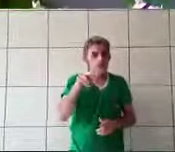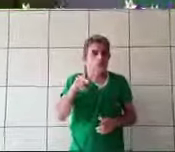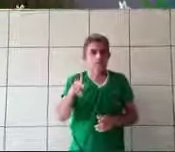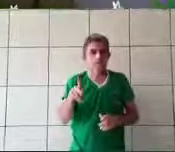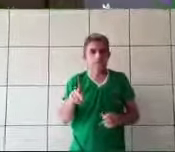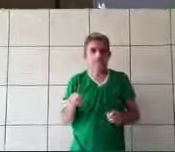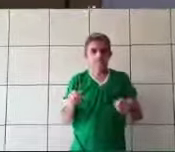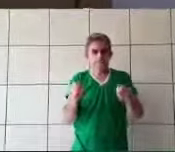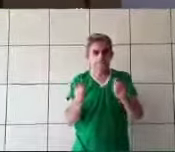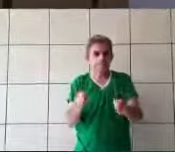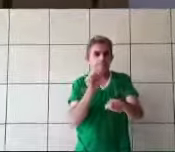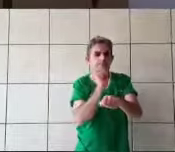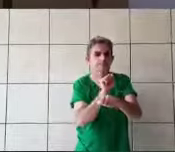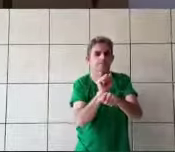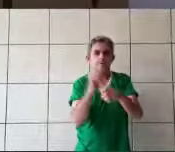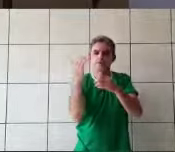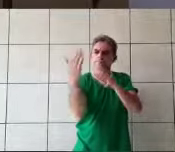parou em frente ao castelo.